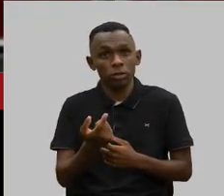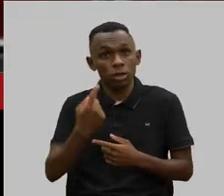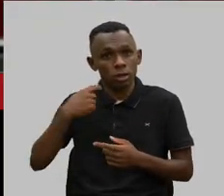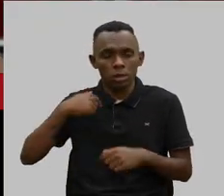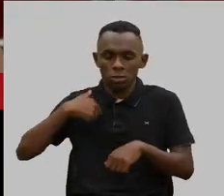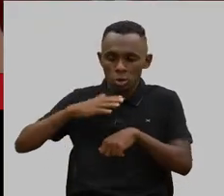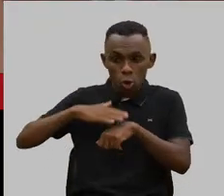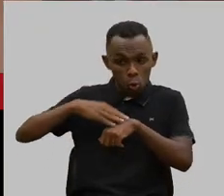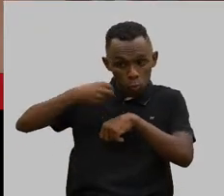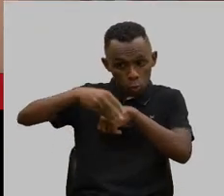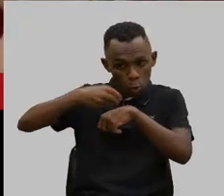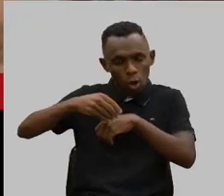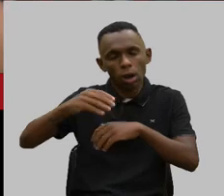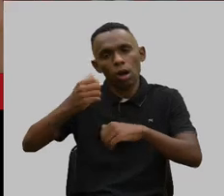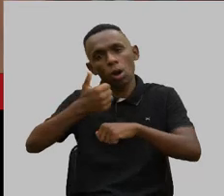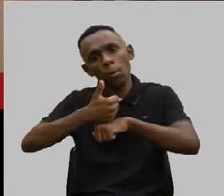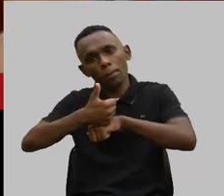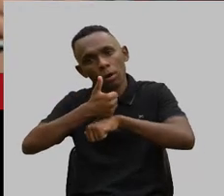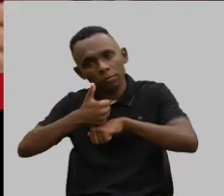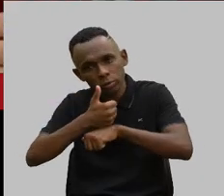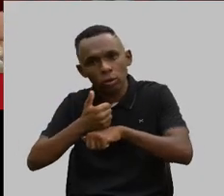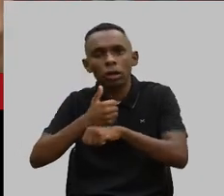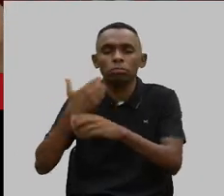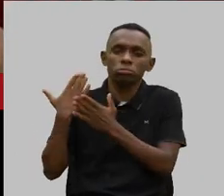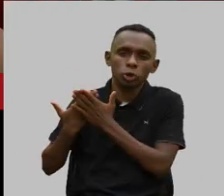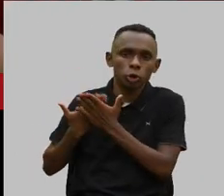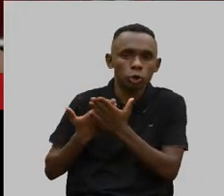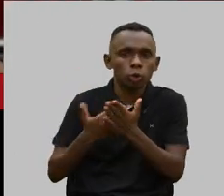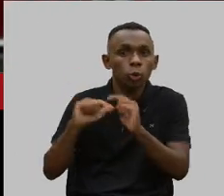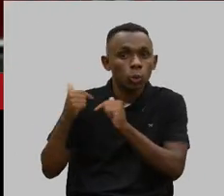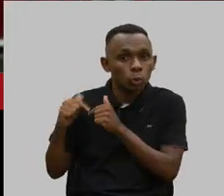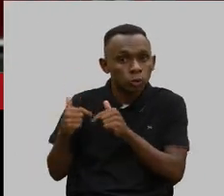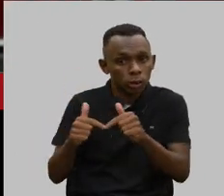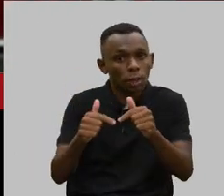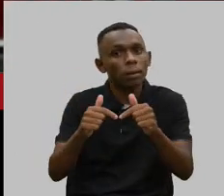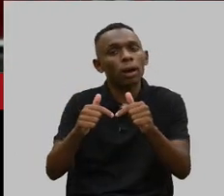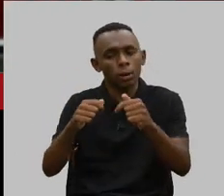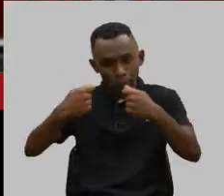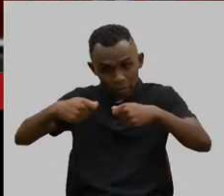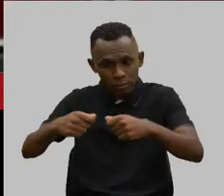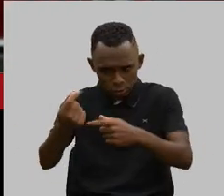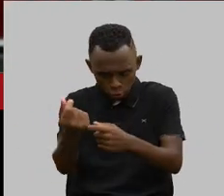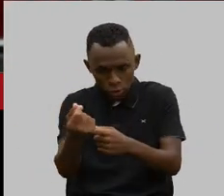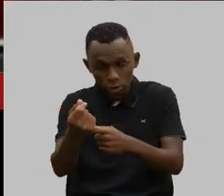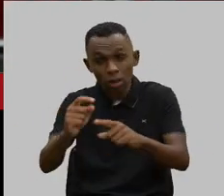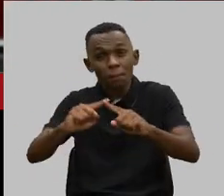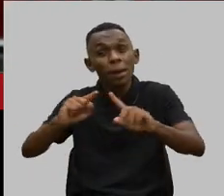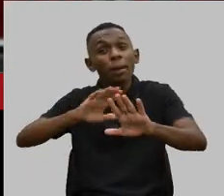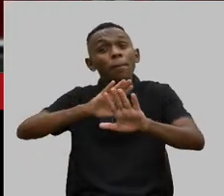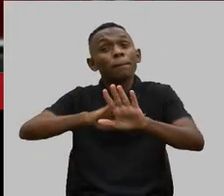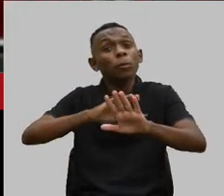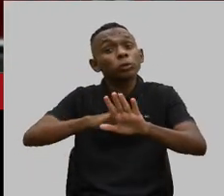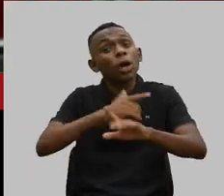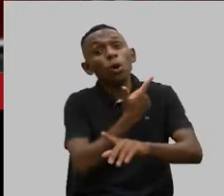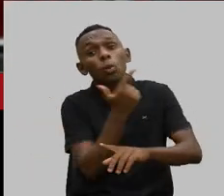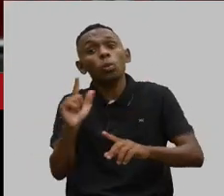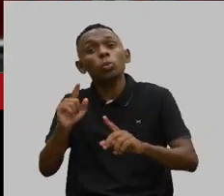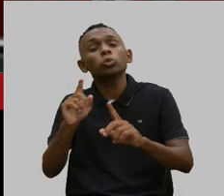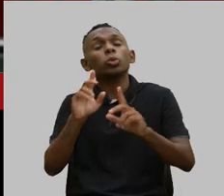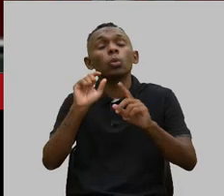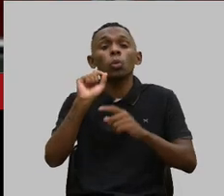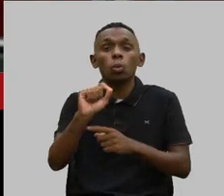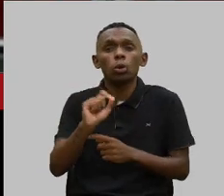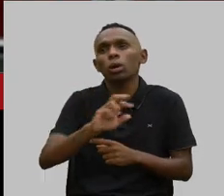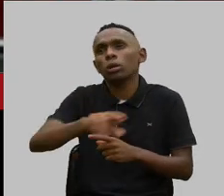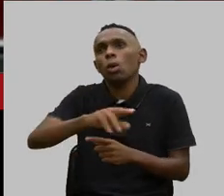dizendo que os profissionais que estudam, que trabalham, não precisam ganhar dinheiro. Não é disso que eu estou falando. O que eu estou dizendo é que